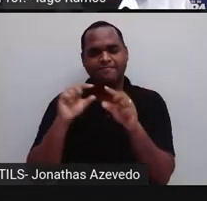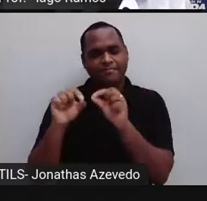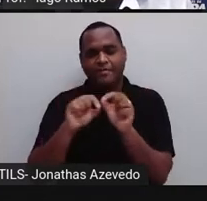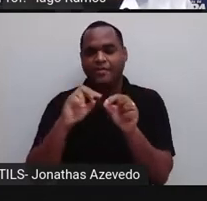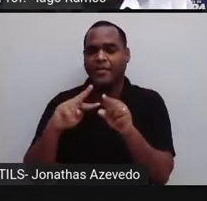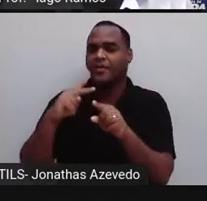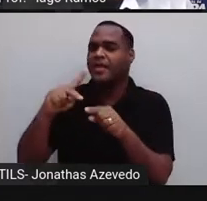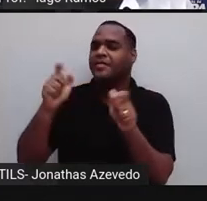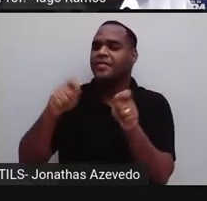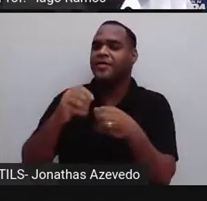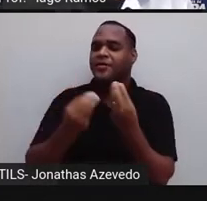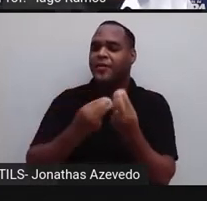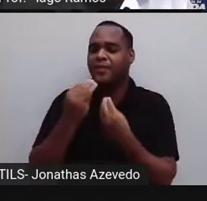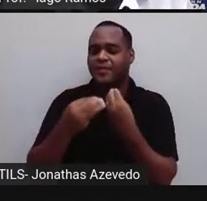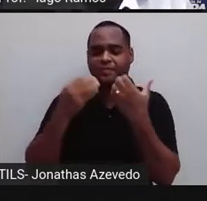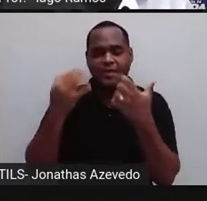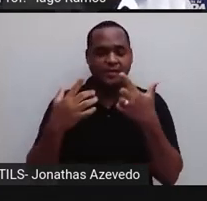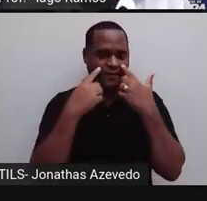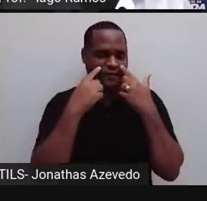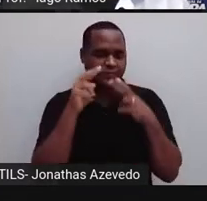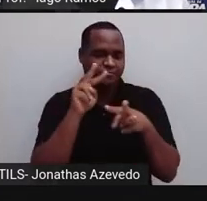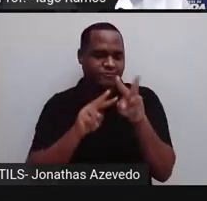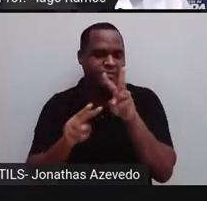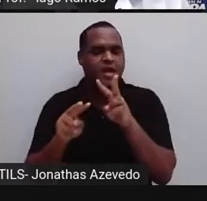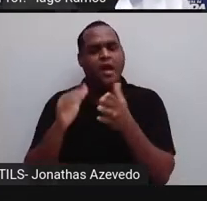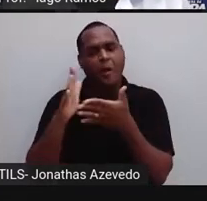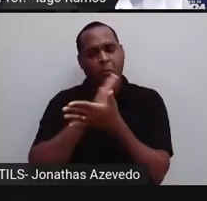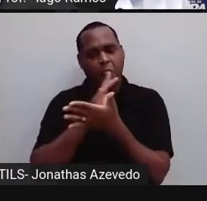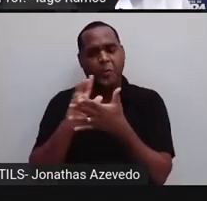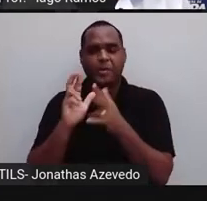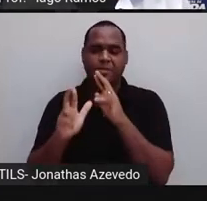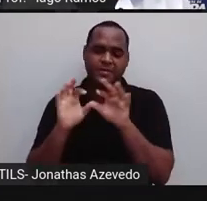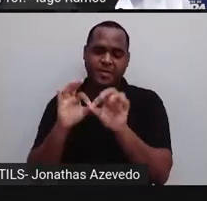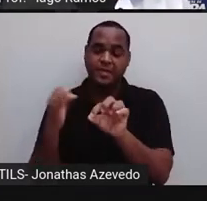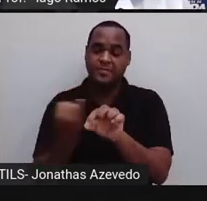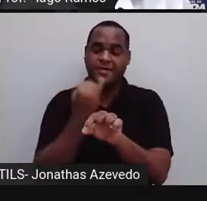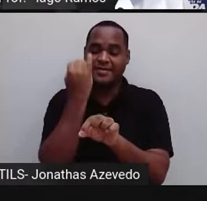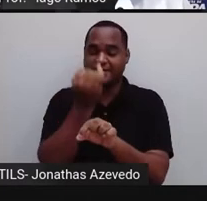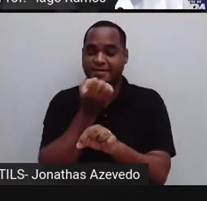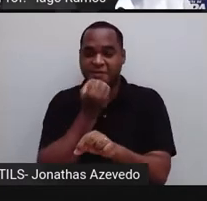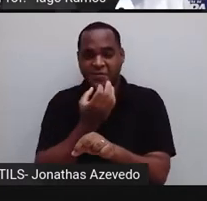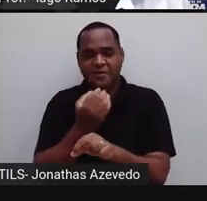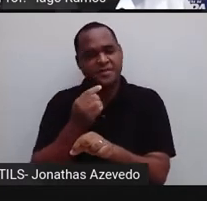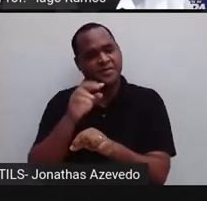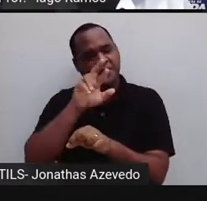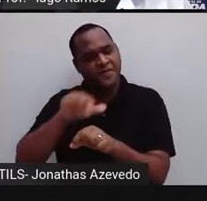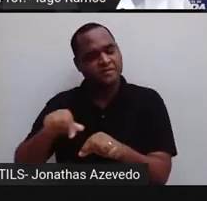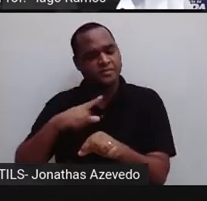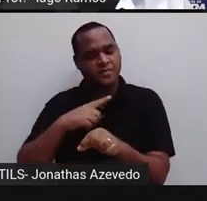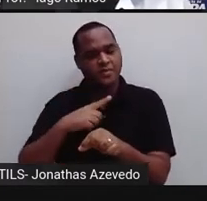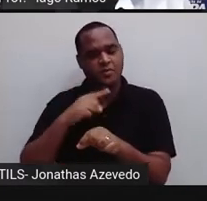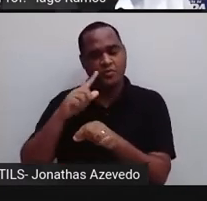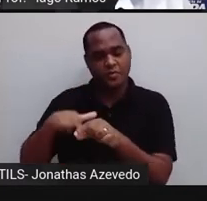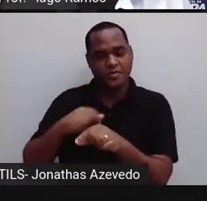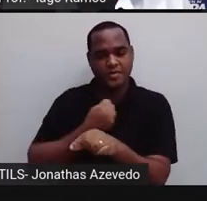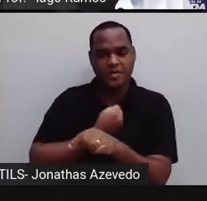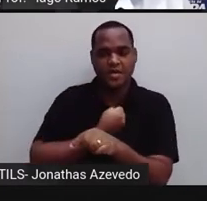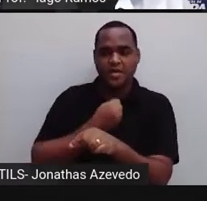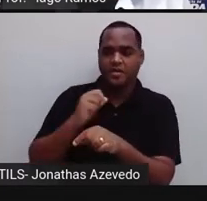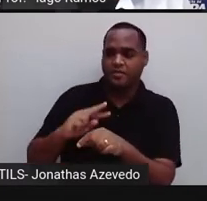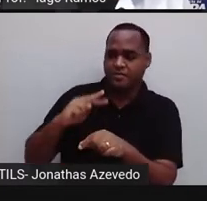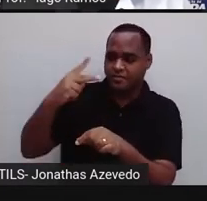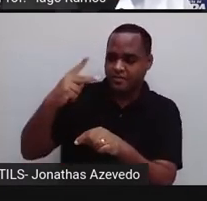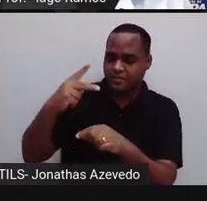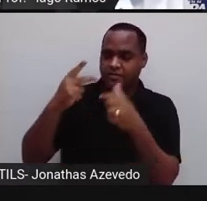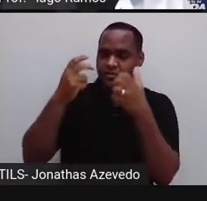gente viu alguns resultados importantes, né? Que é, toda vez que a gente tem um número elevado a 1, o resultado